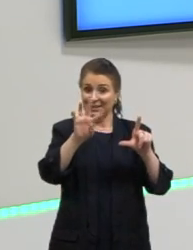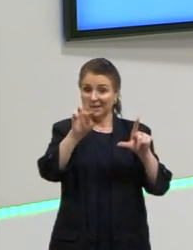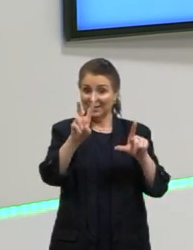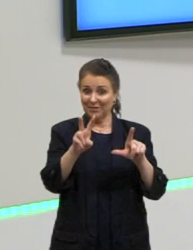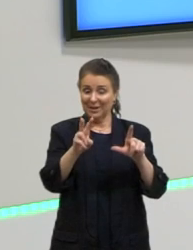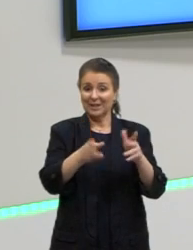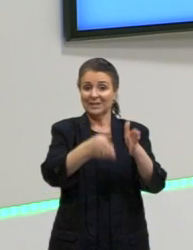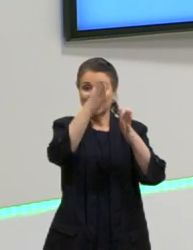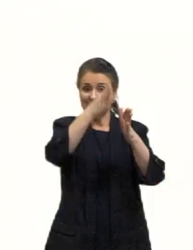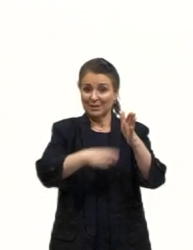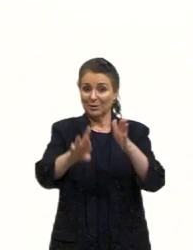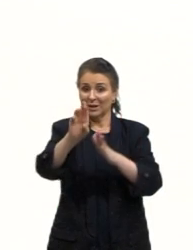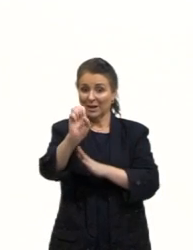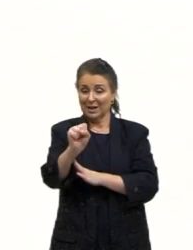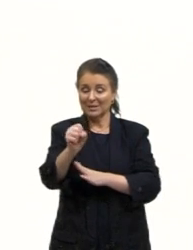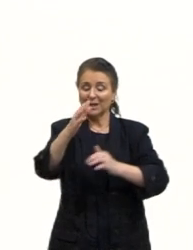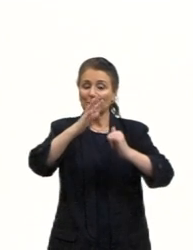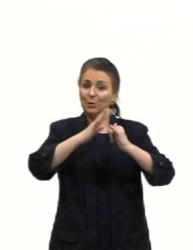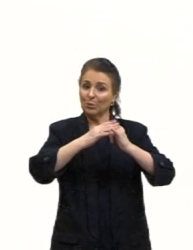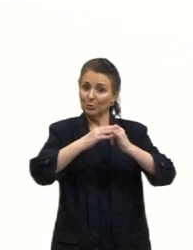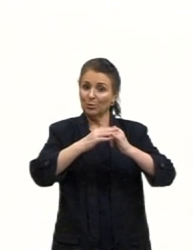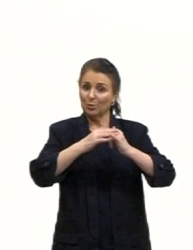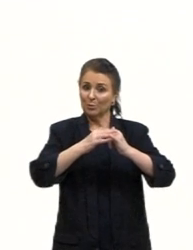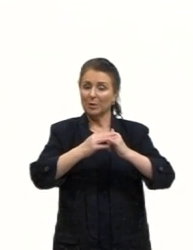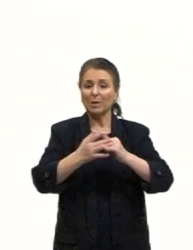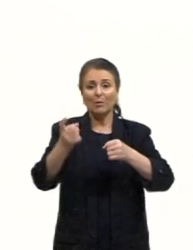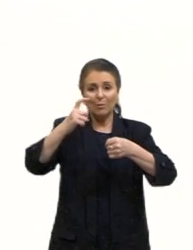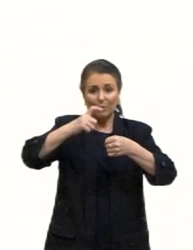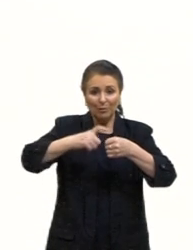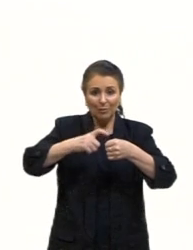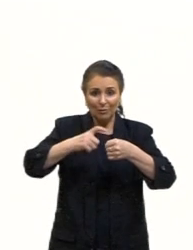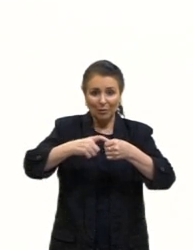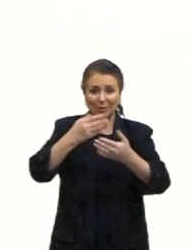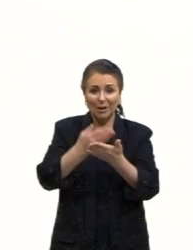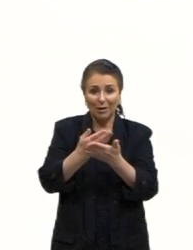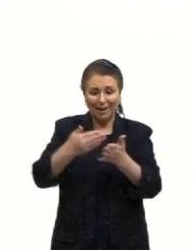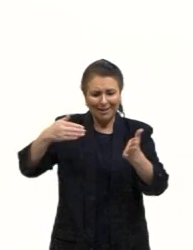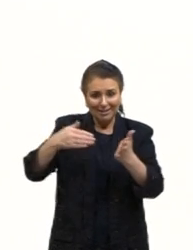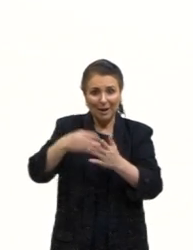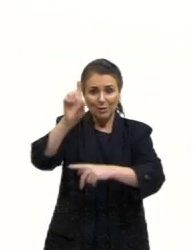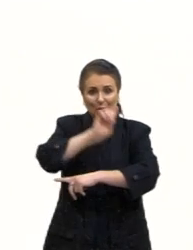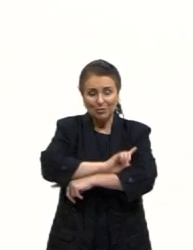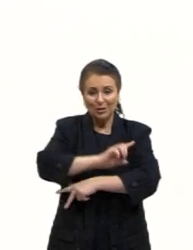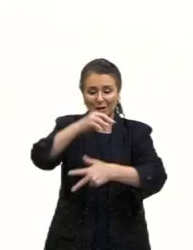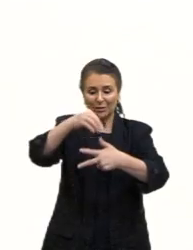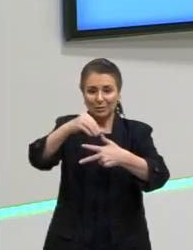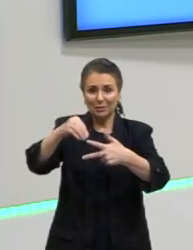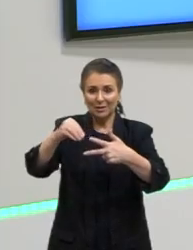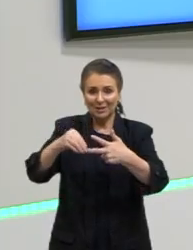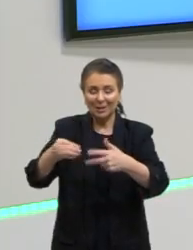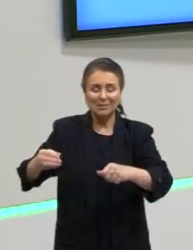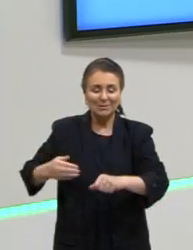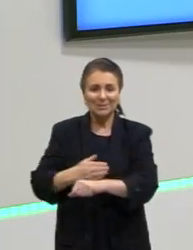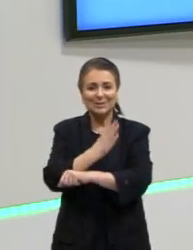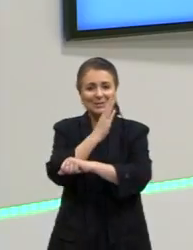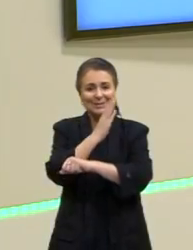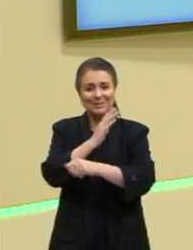QRS no YouTube e acompanha essas e as que faltam até o Enem que dá tempo partiu passar